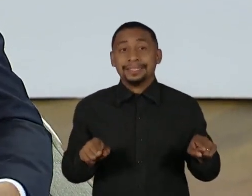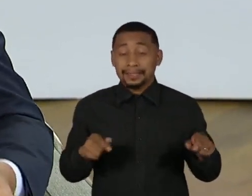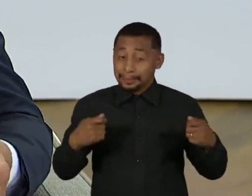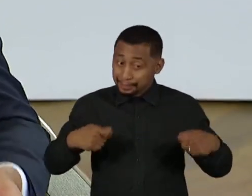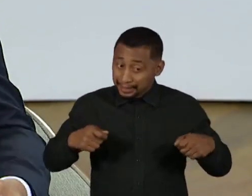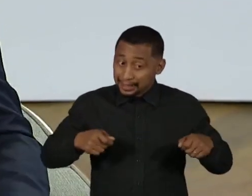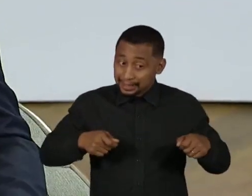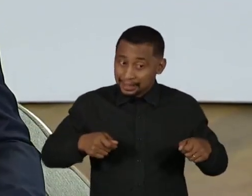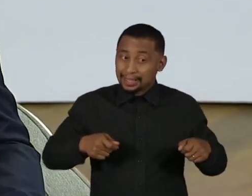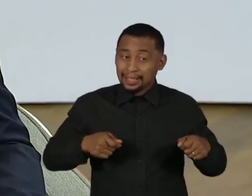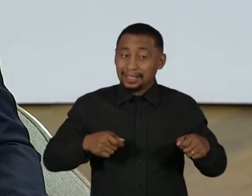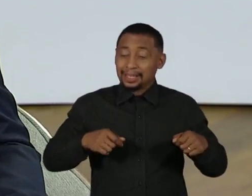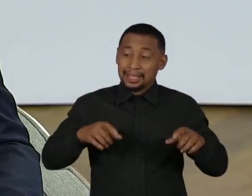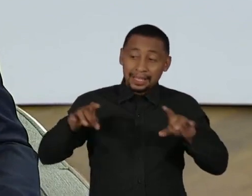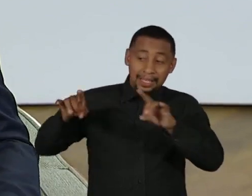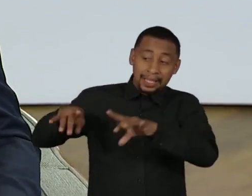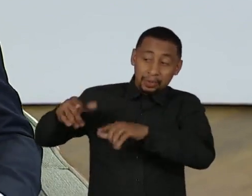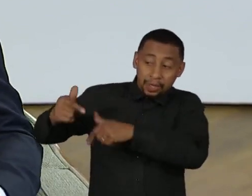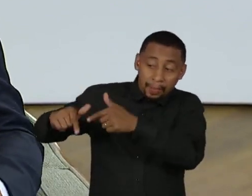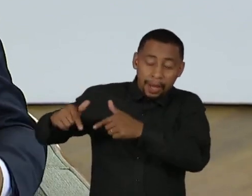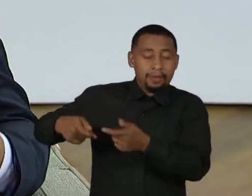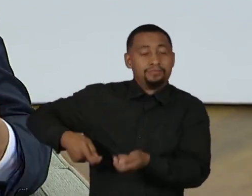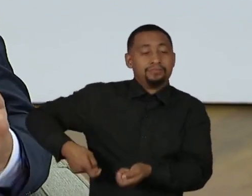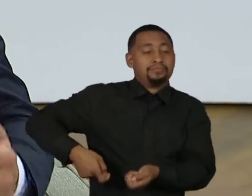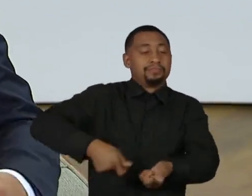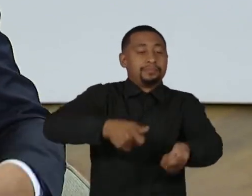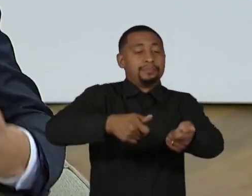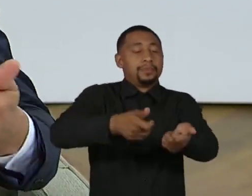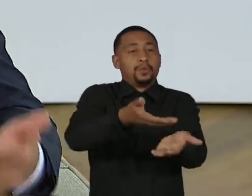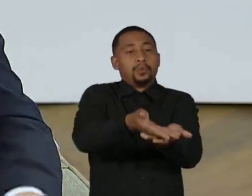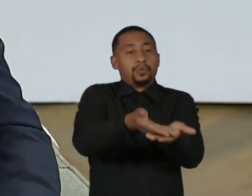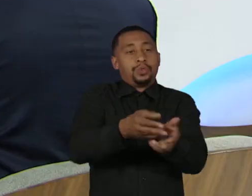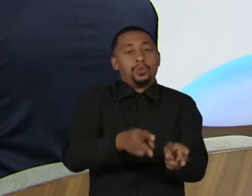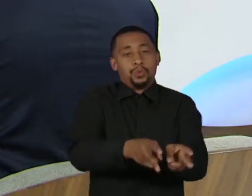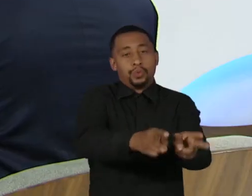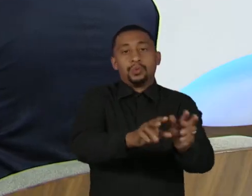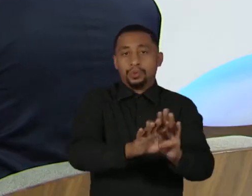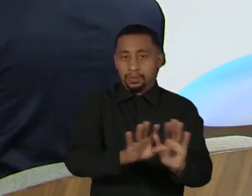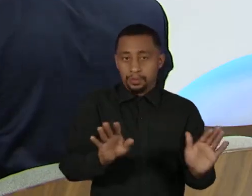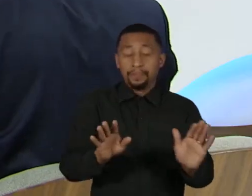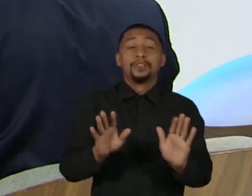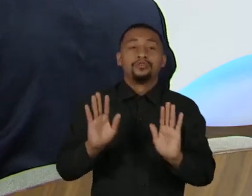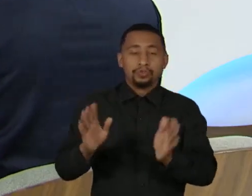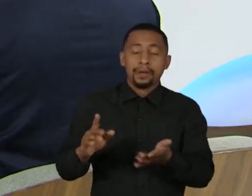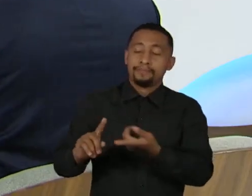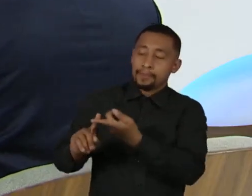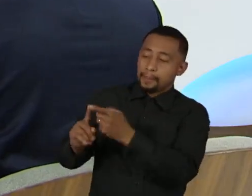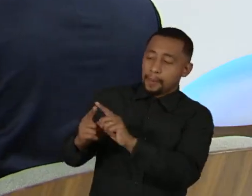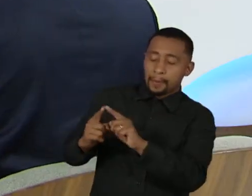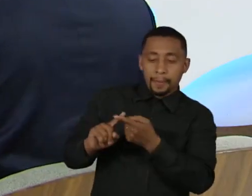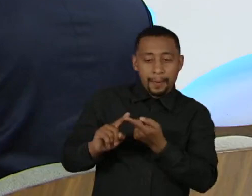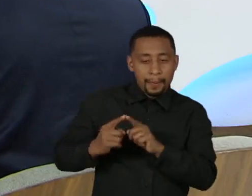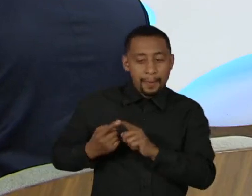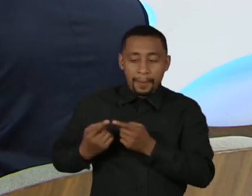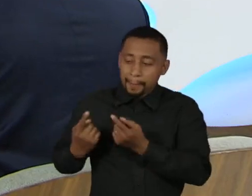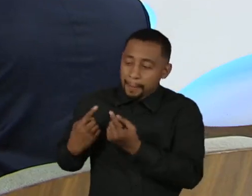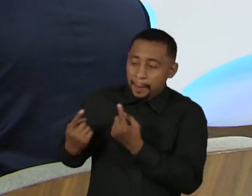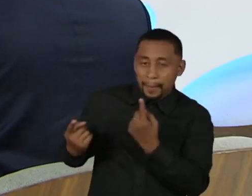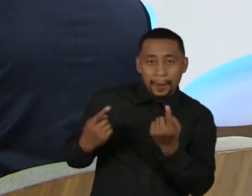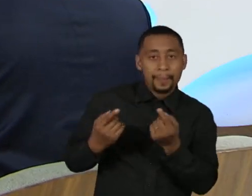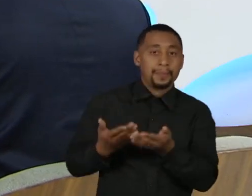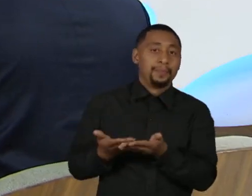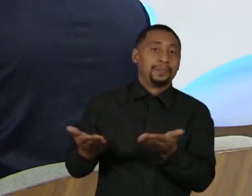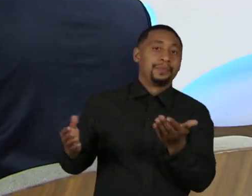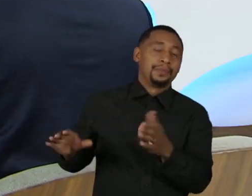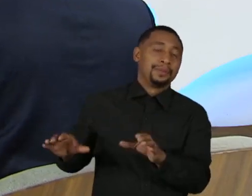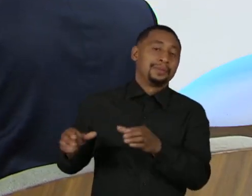alunos dentro do ensino médio. Então, é uma das políticas que eu tenho discutido internamente com o conjunto de ministros do